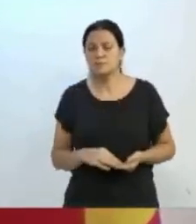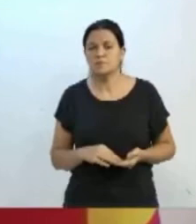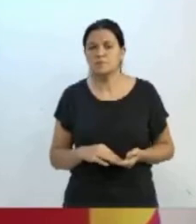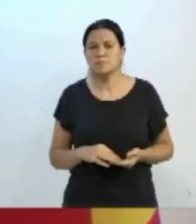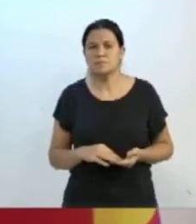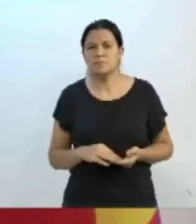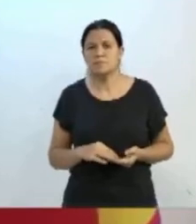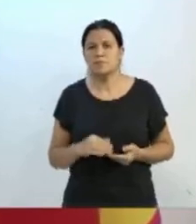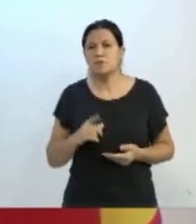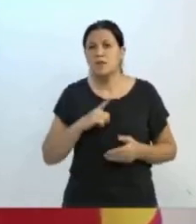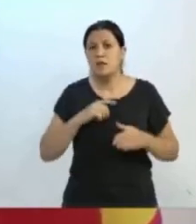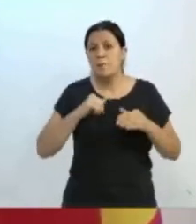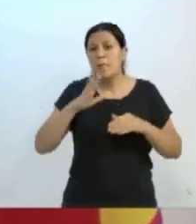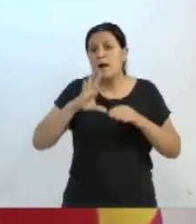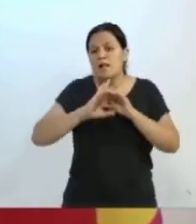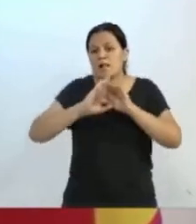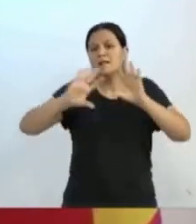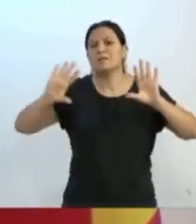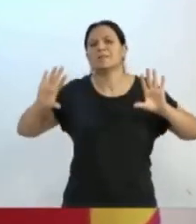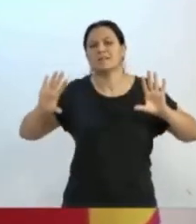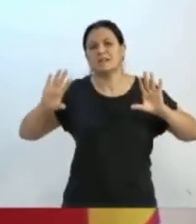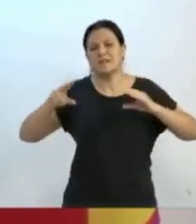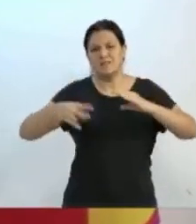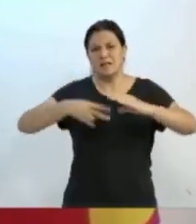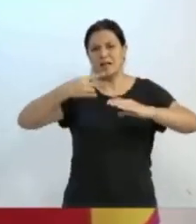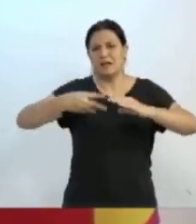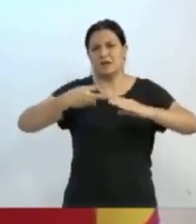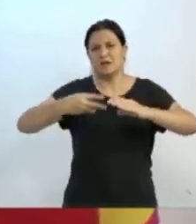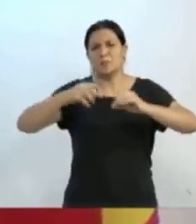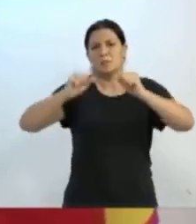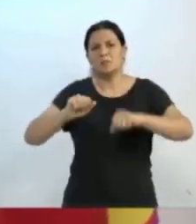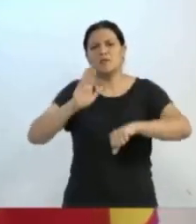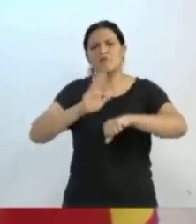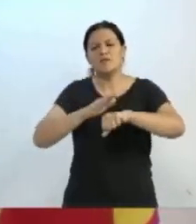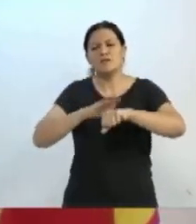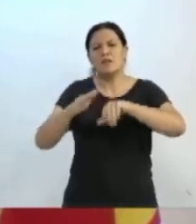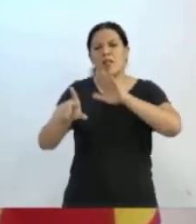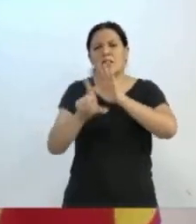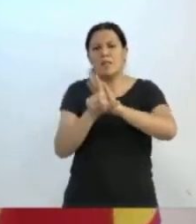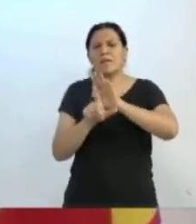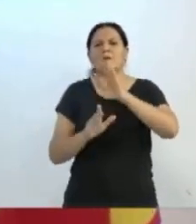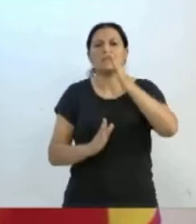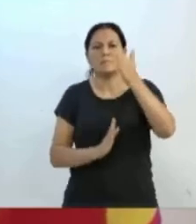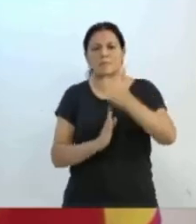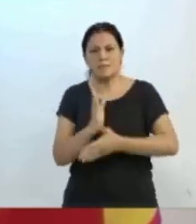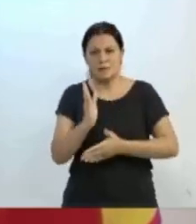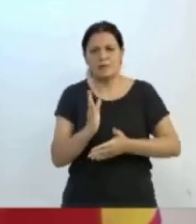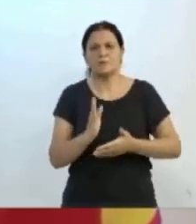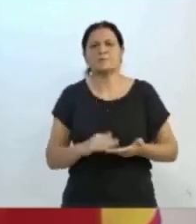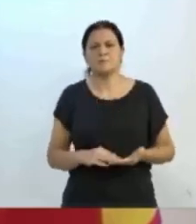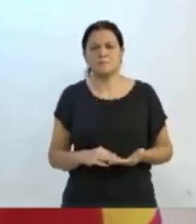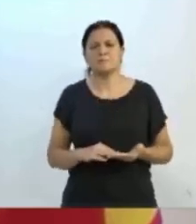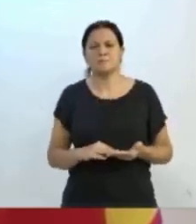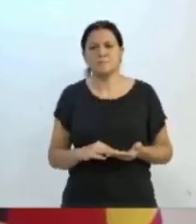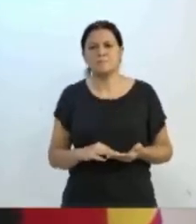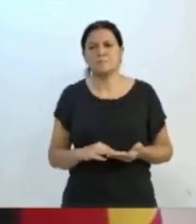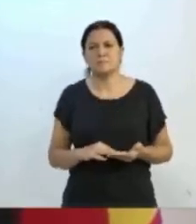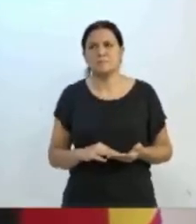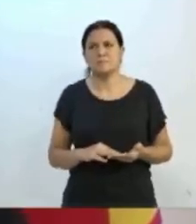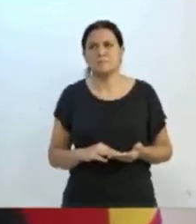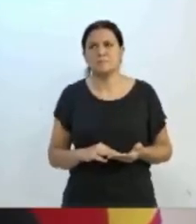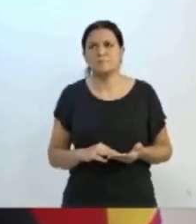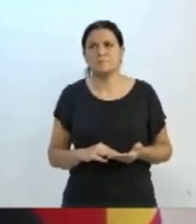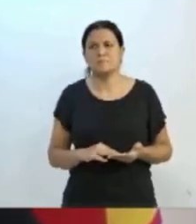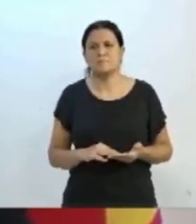liberdade e dá mais condição de nós podermos estar fazendo aqui projetos que vão de encontro ao interesse da sociedade. E já